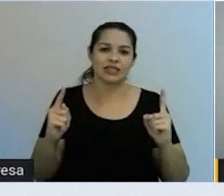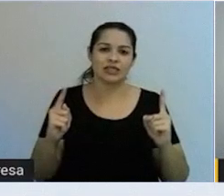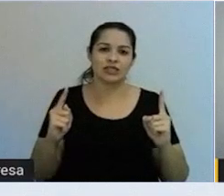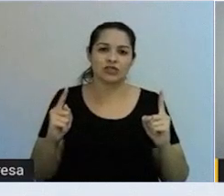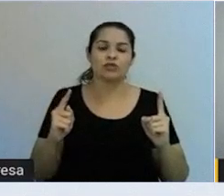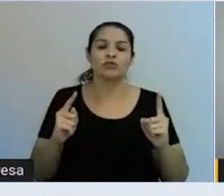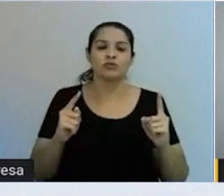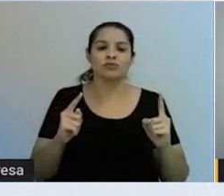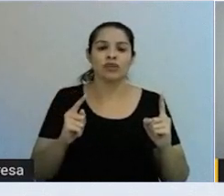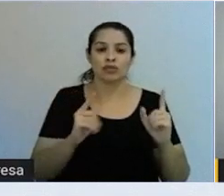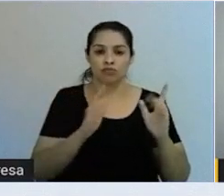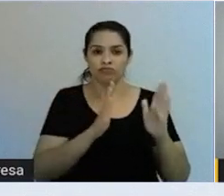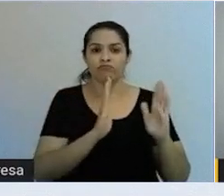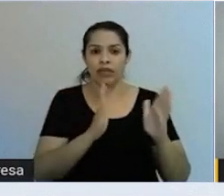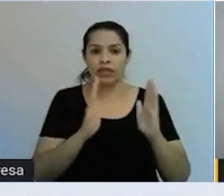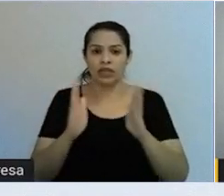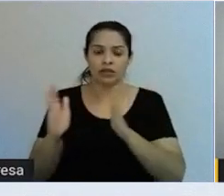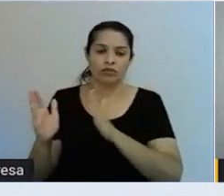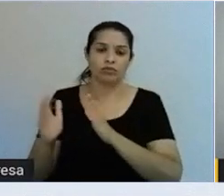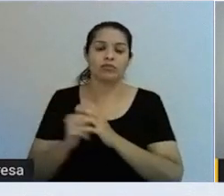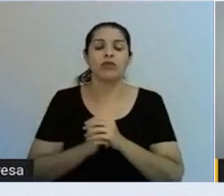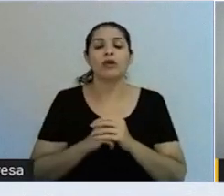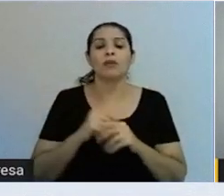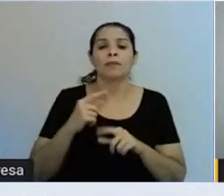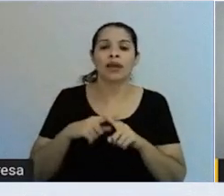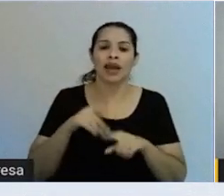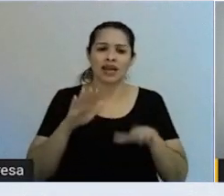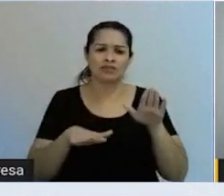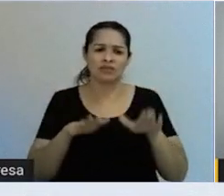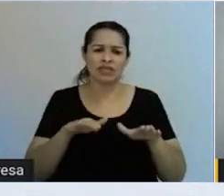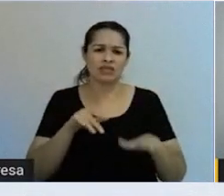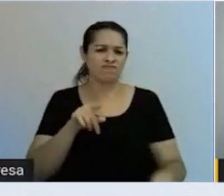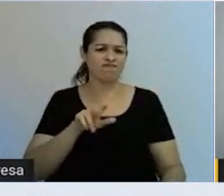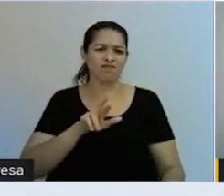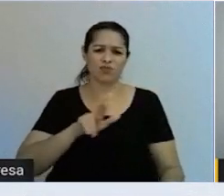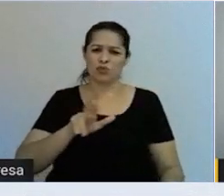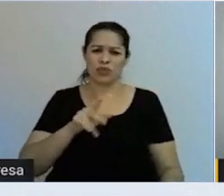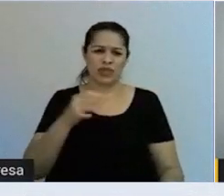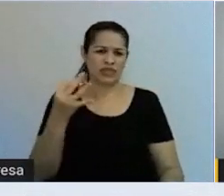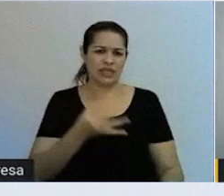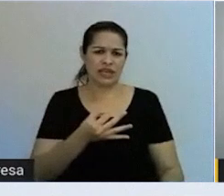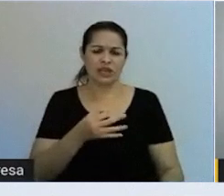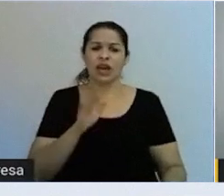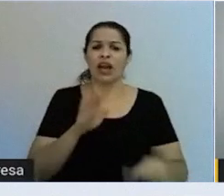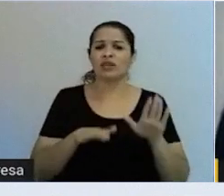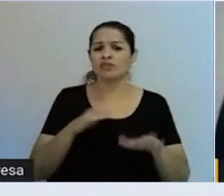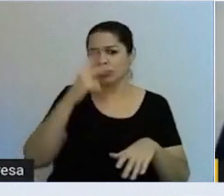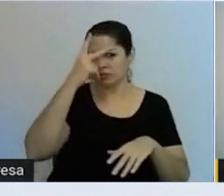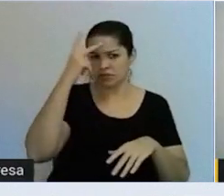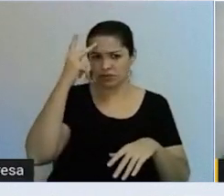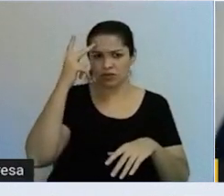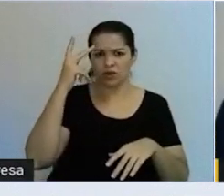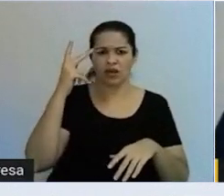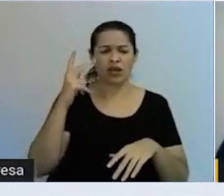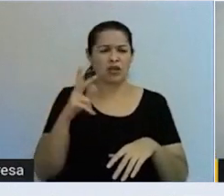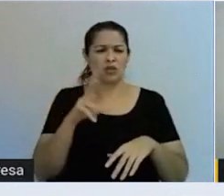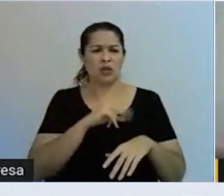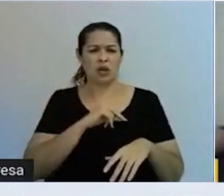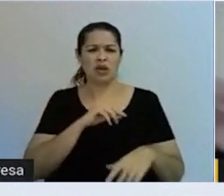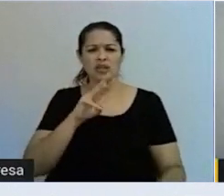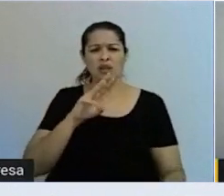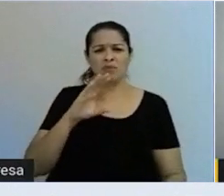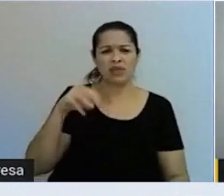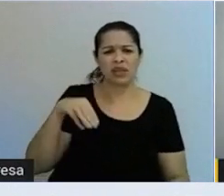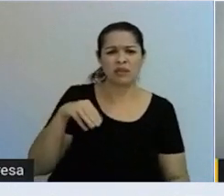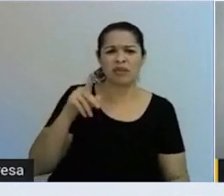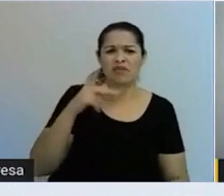não estão bacanas, não estão ideais. Algum especialista do WCM pode estar. Ah, mas o cara falou aqui, mas aquilo lá é primeiro, isso